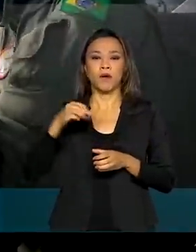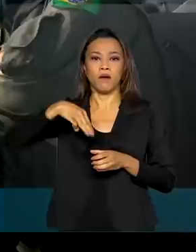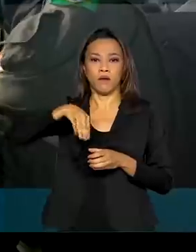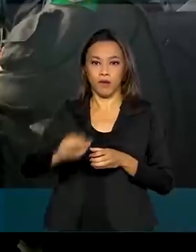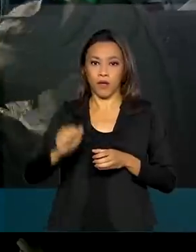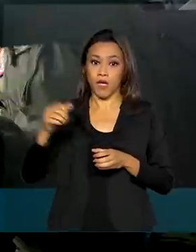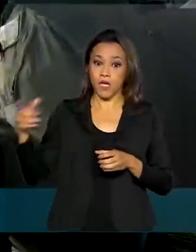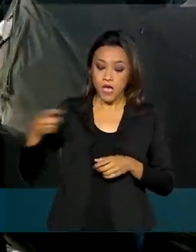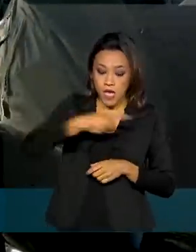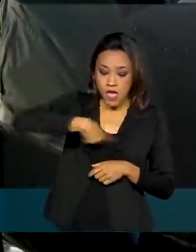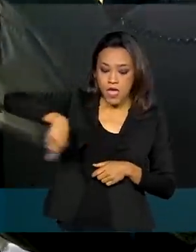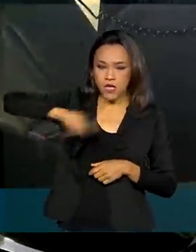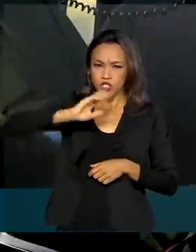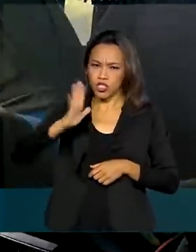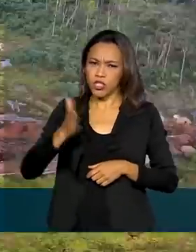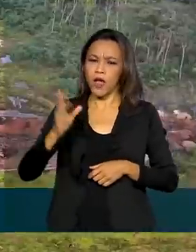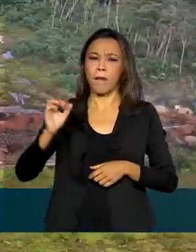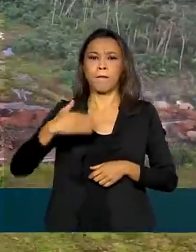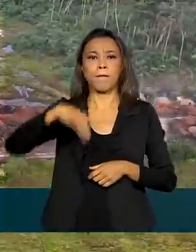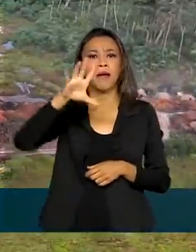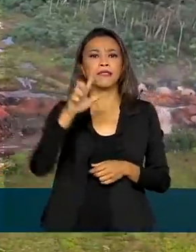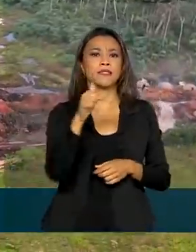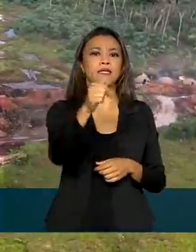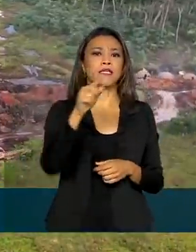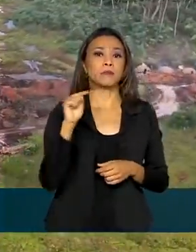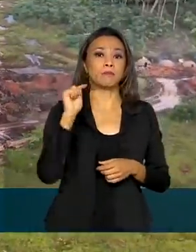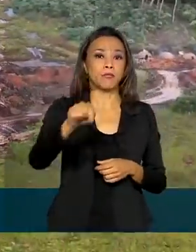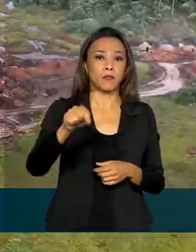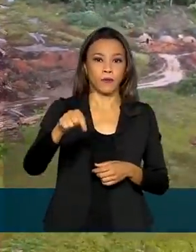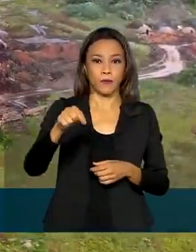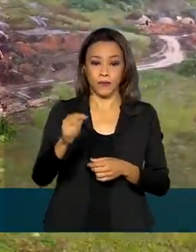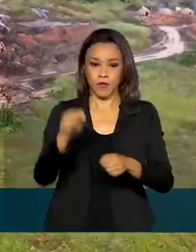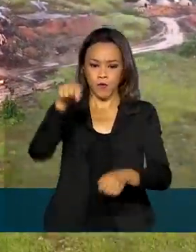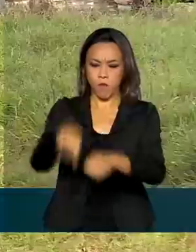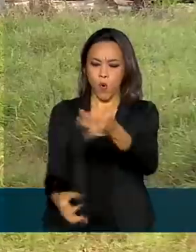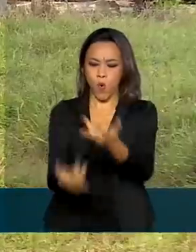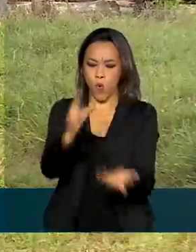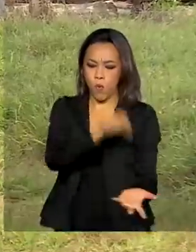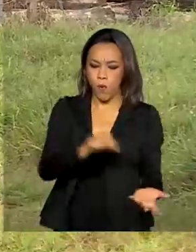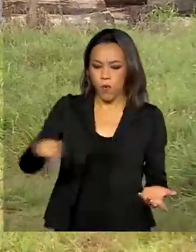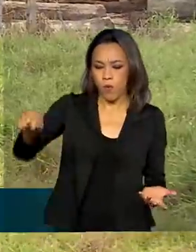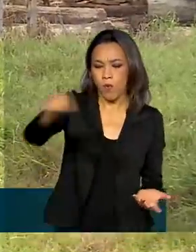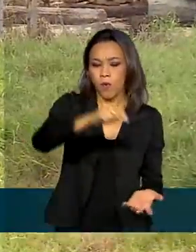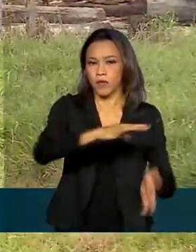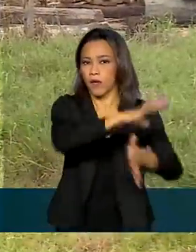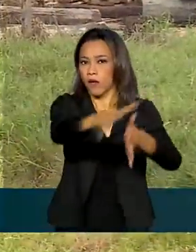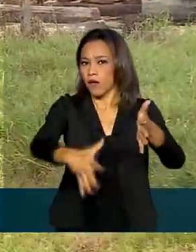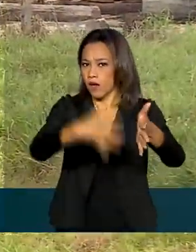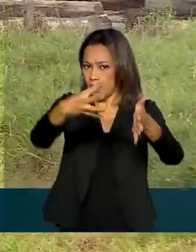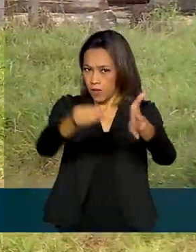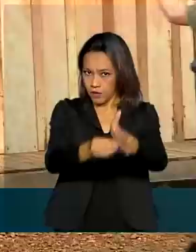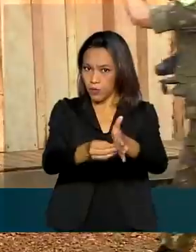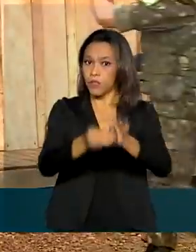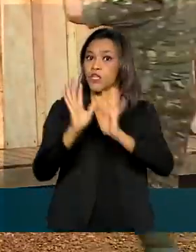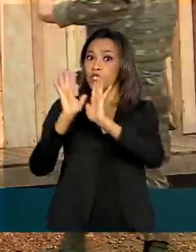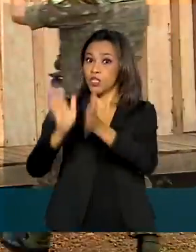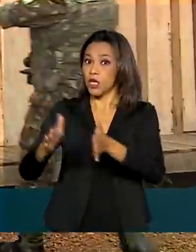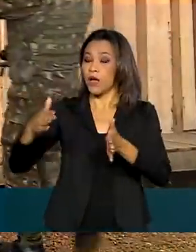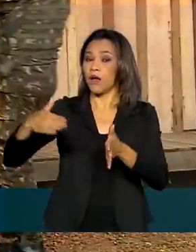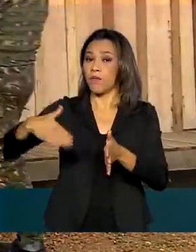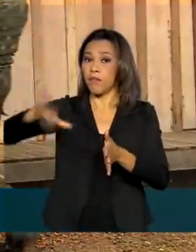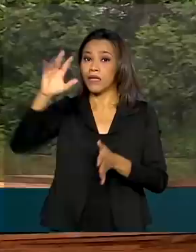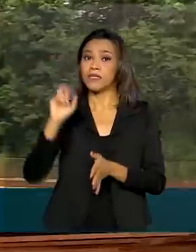já combateram mais de 7.500 focos de incêndio na Amazônia Legal. E segundo a pasta foram mais de 50 mil